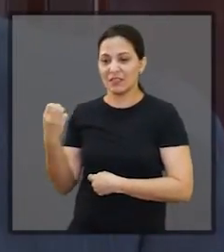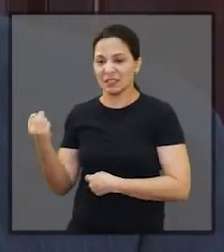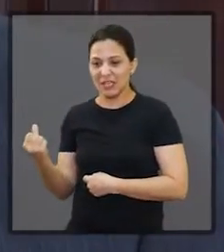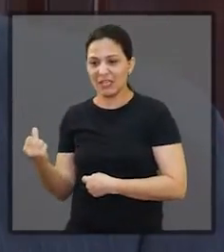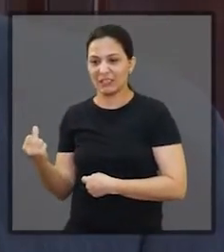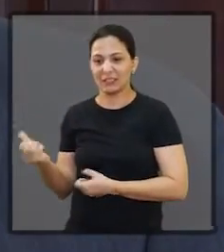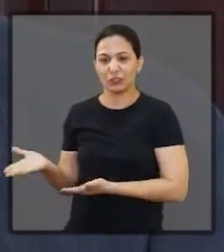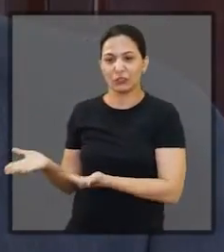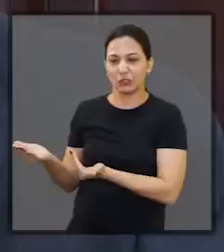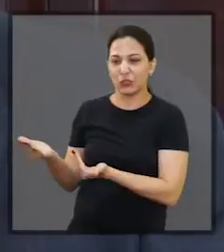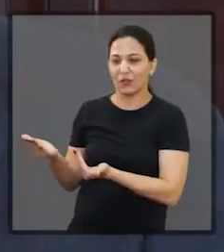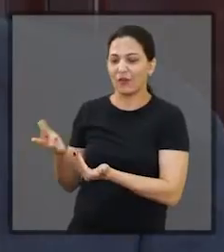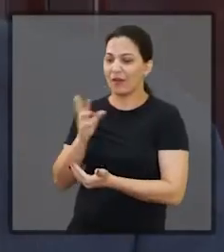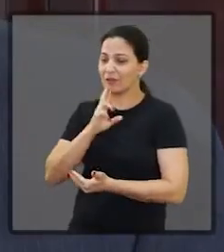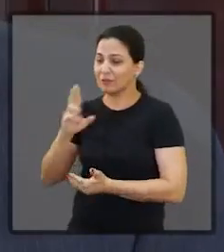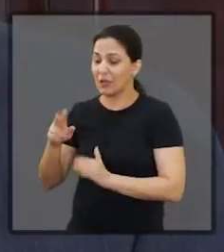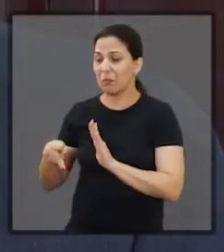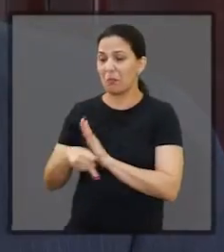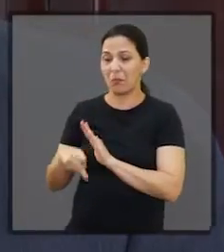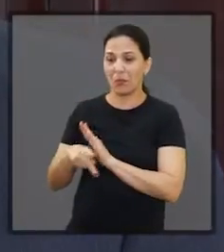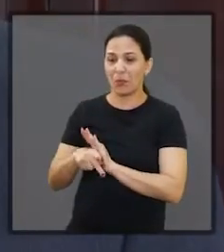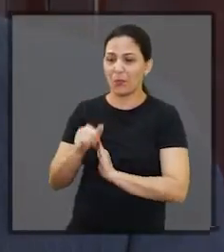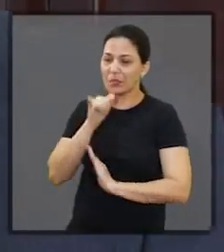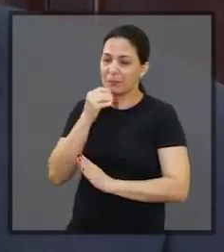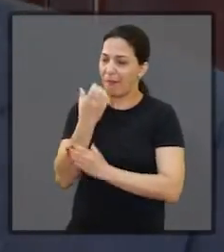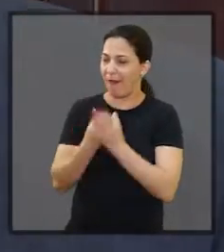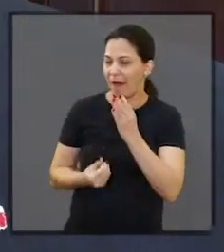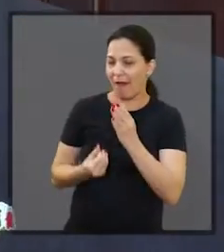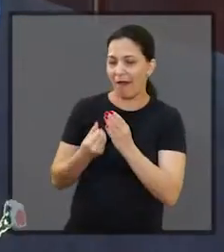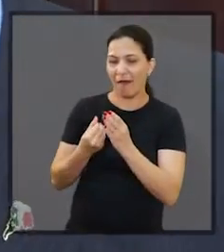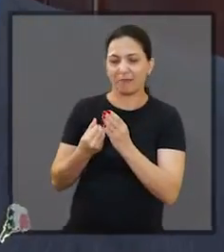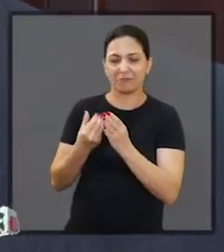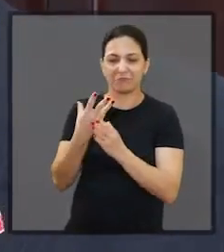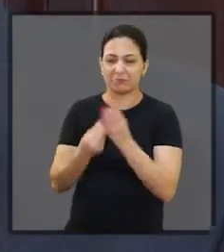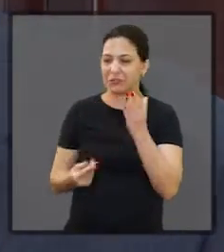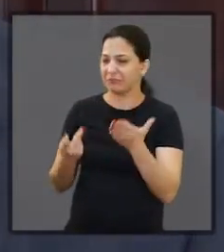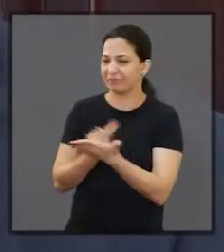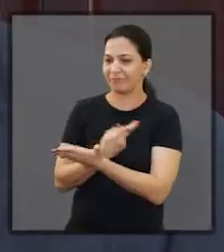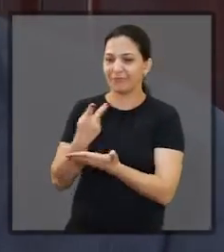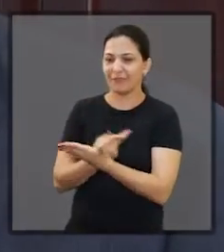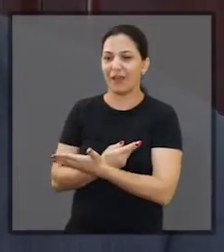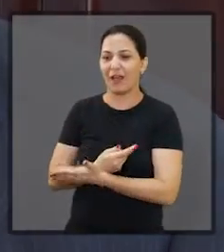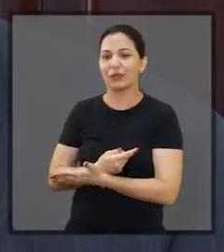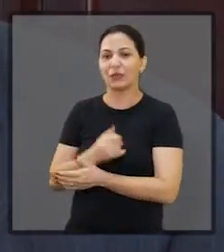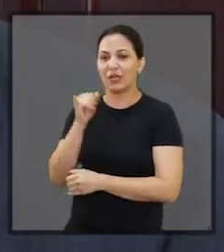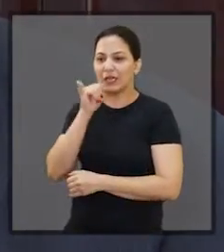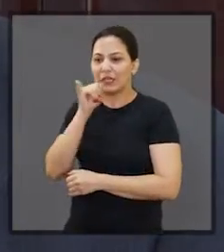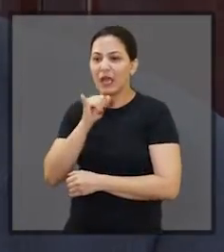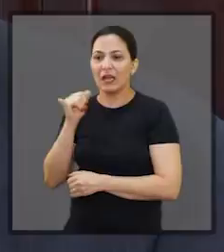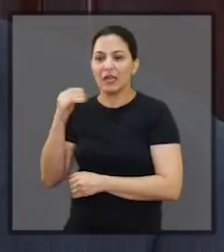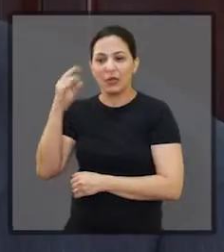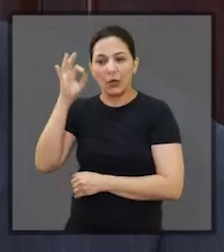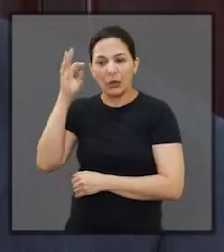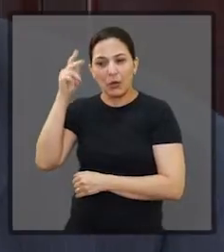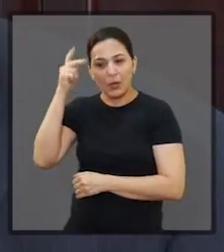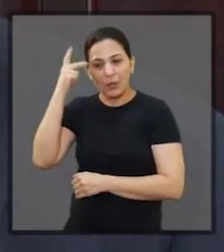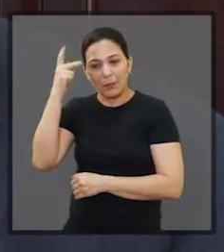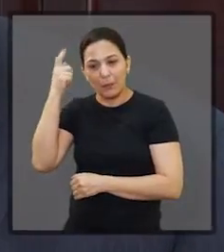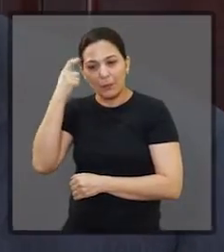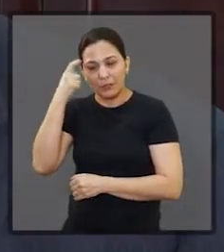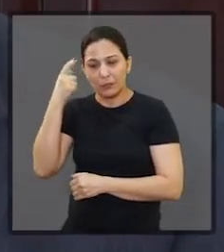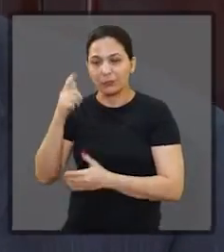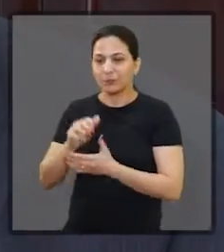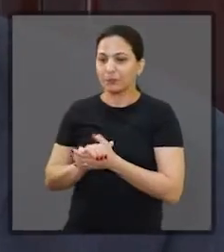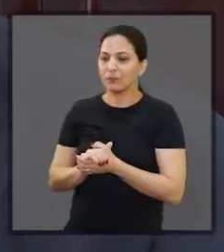exemplo. E esse foi o resultado da Mãos Limpas. Além do resultado de ter dado, entregue à Itália, na mão de gente da